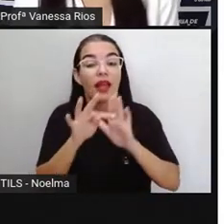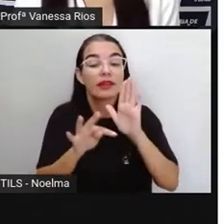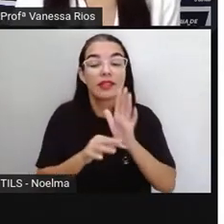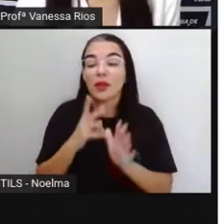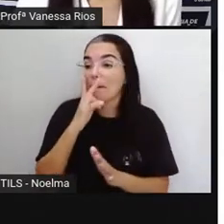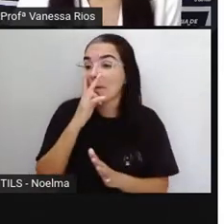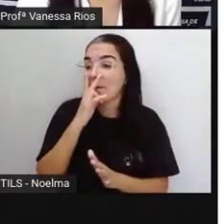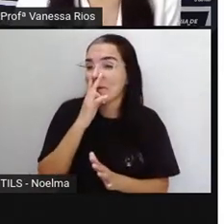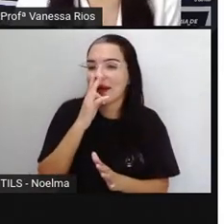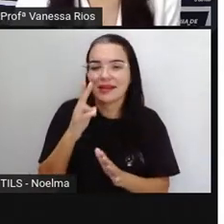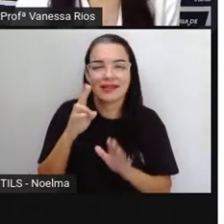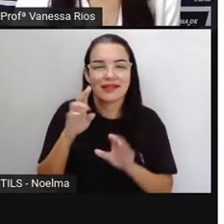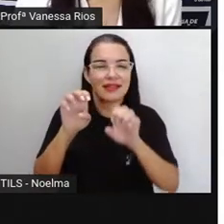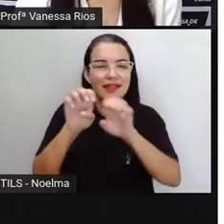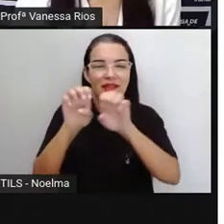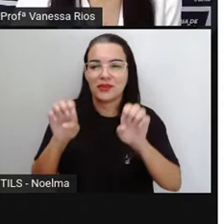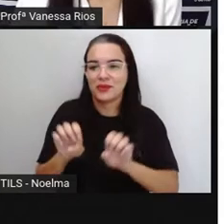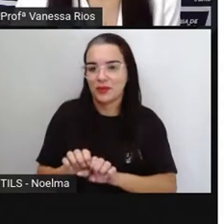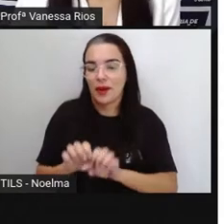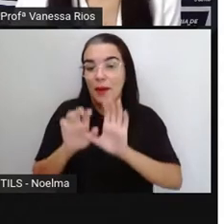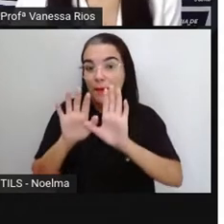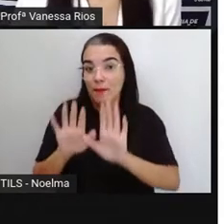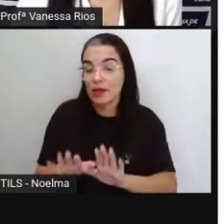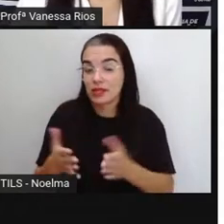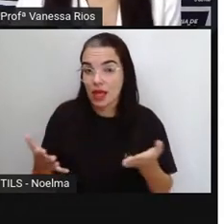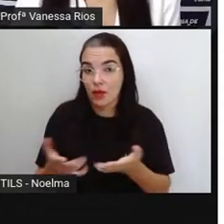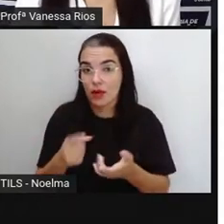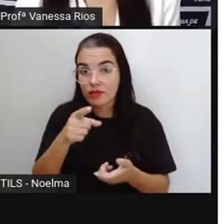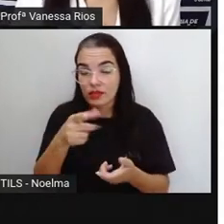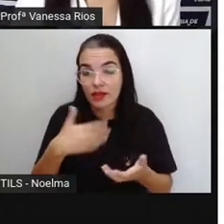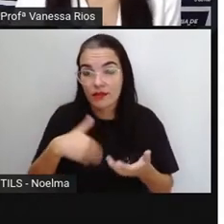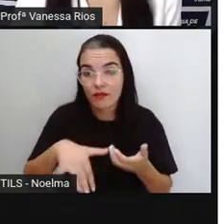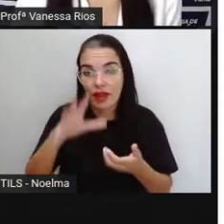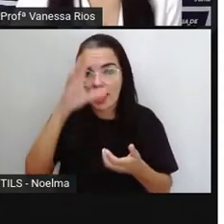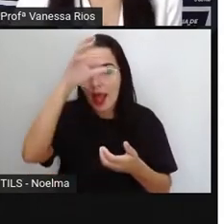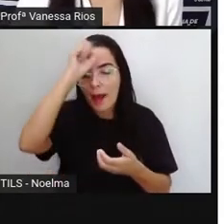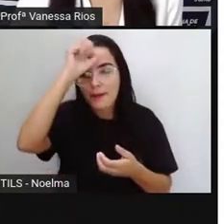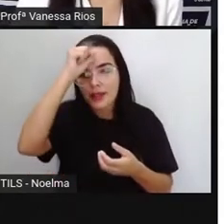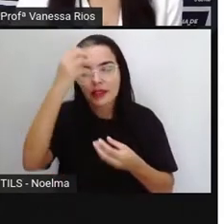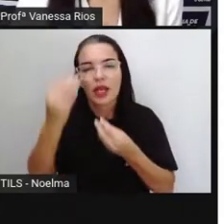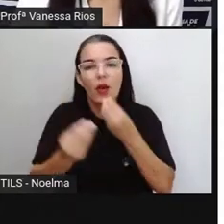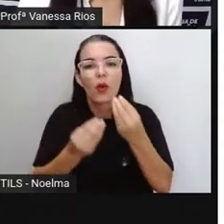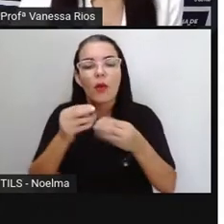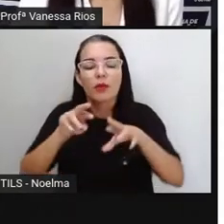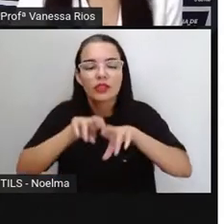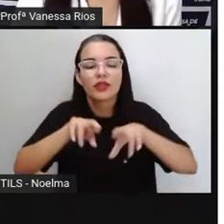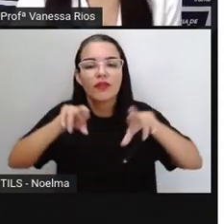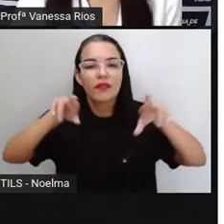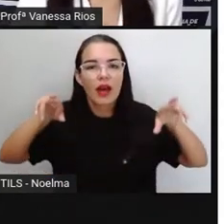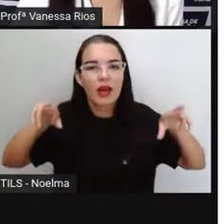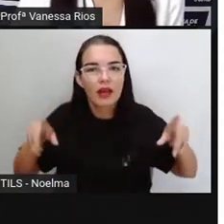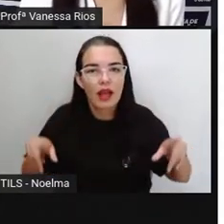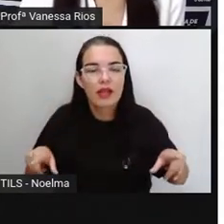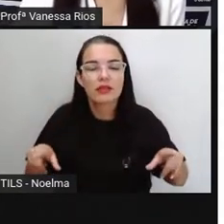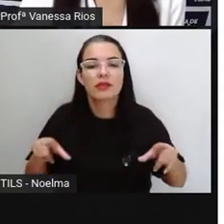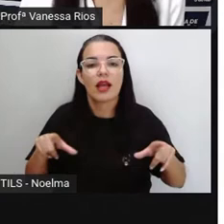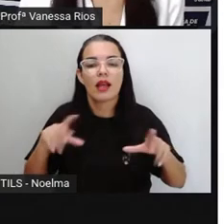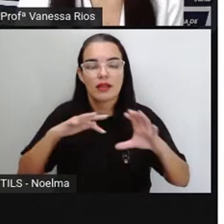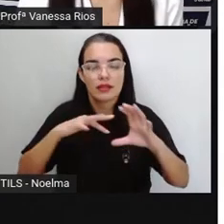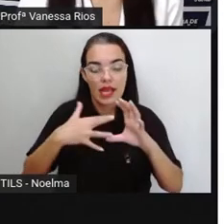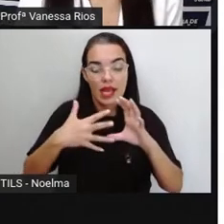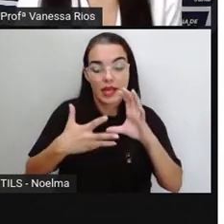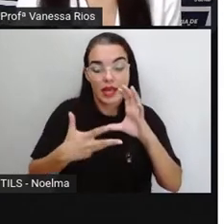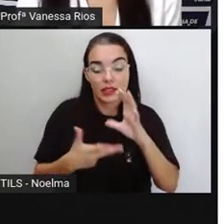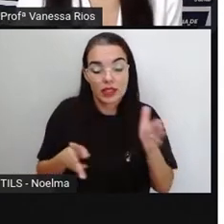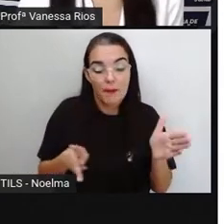perceber, vai observar aí no decorrer da aula que existem algumas diferenças, né? Algumas particularidades